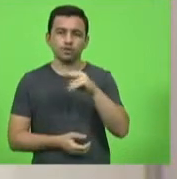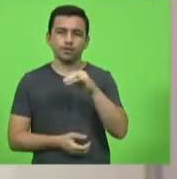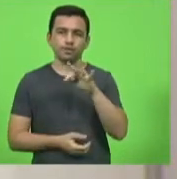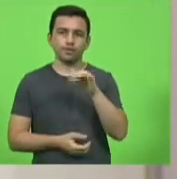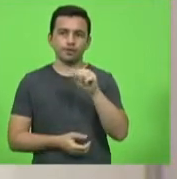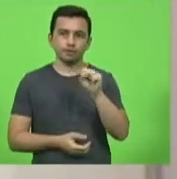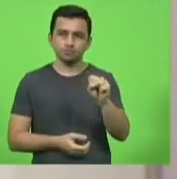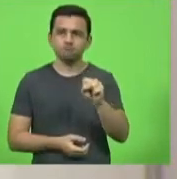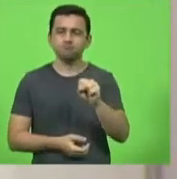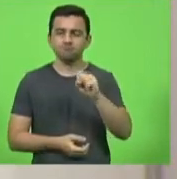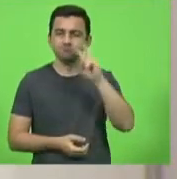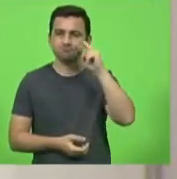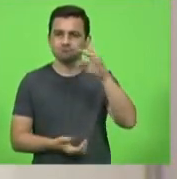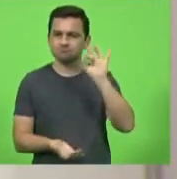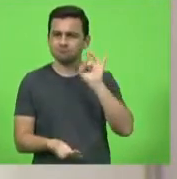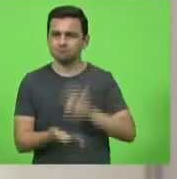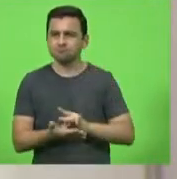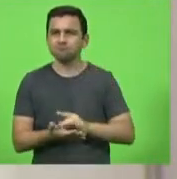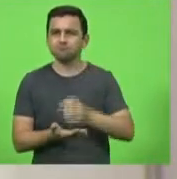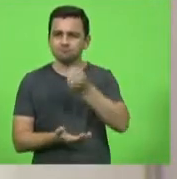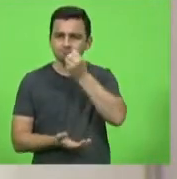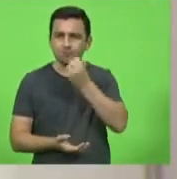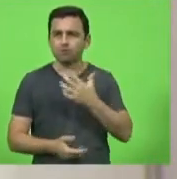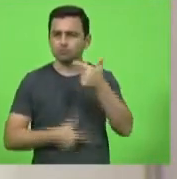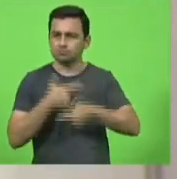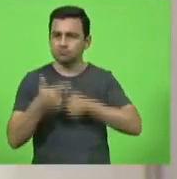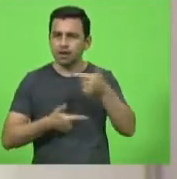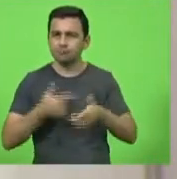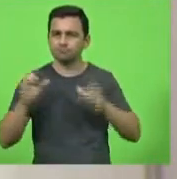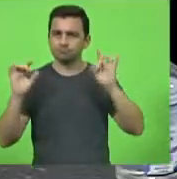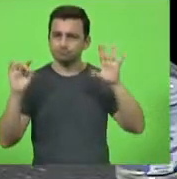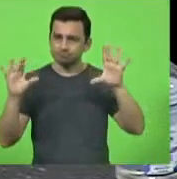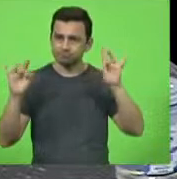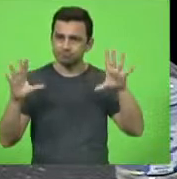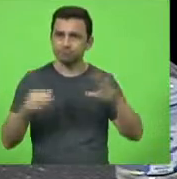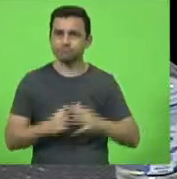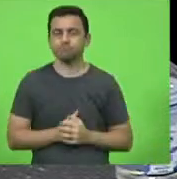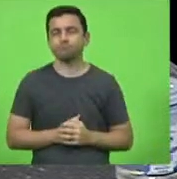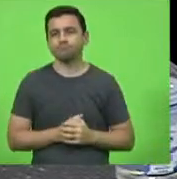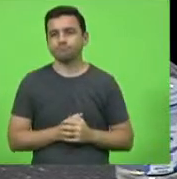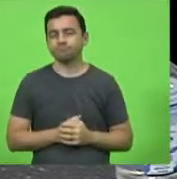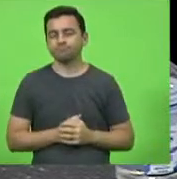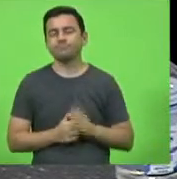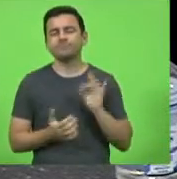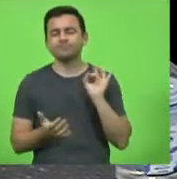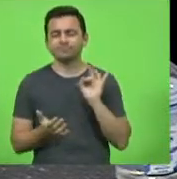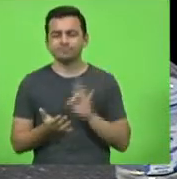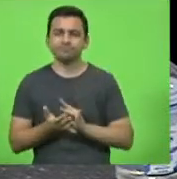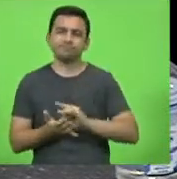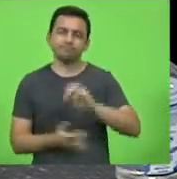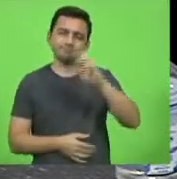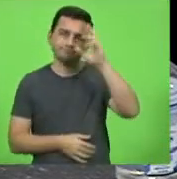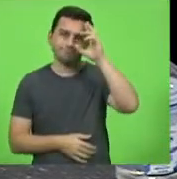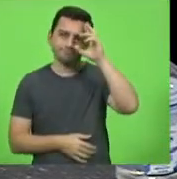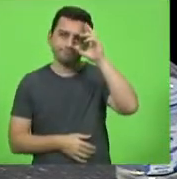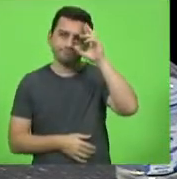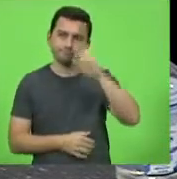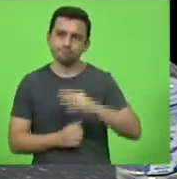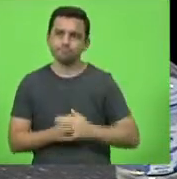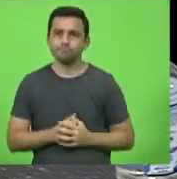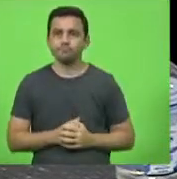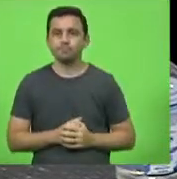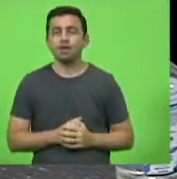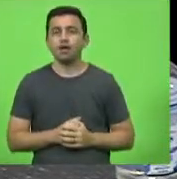reconhecido pela população de caçador obrigado deputado Alba antes de passar o